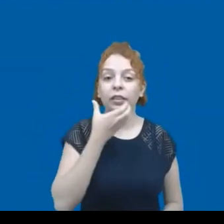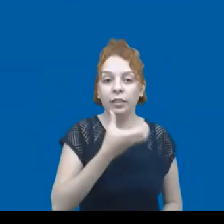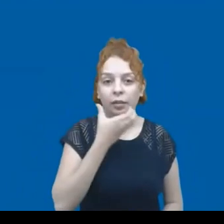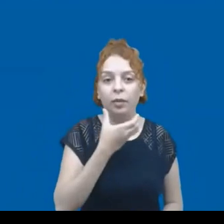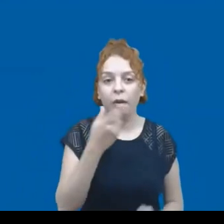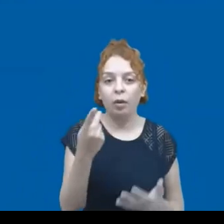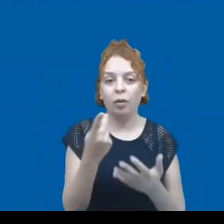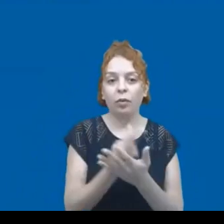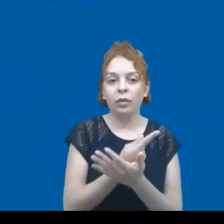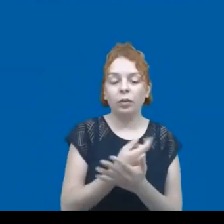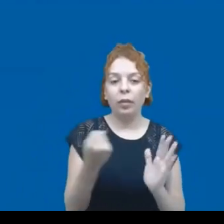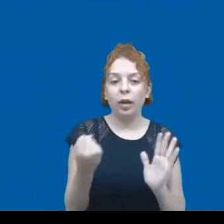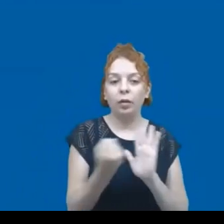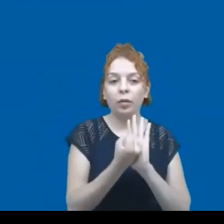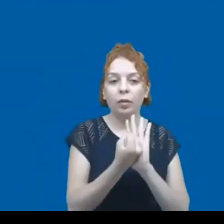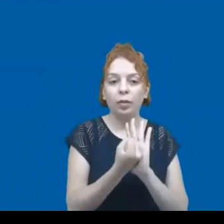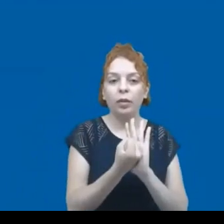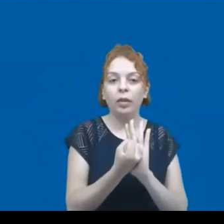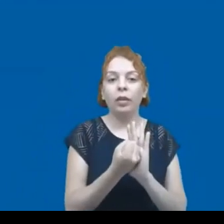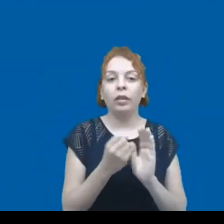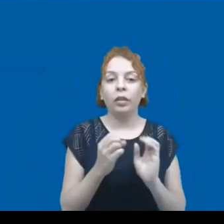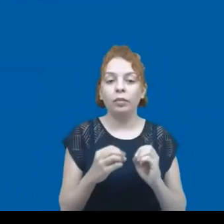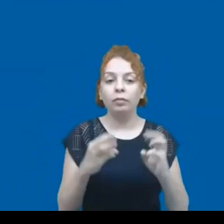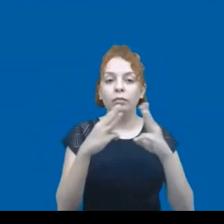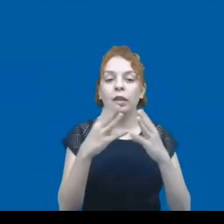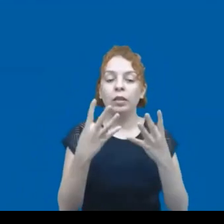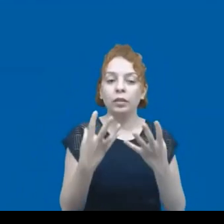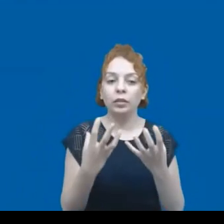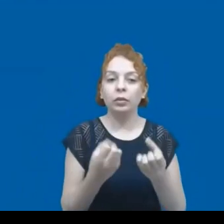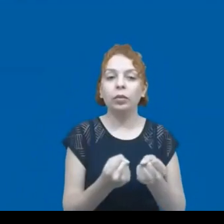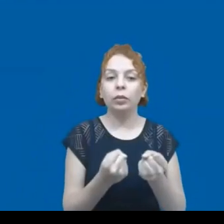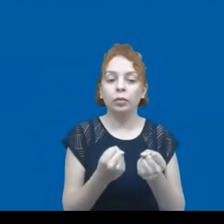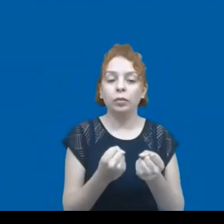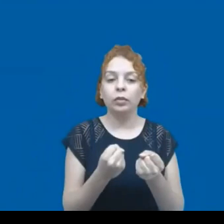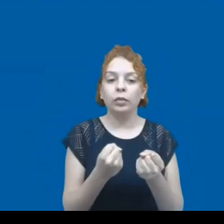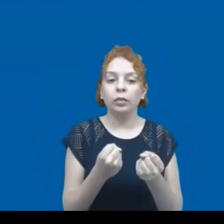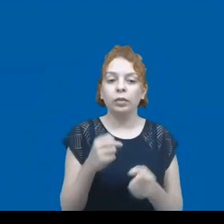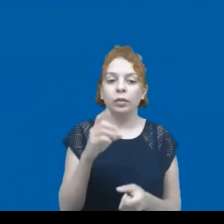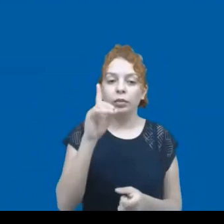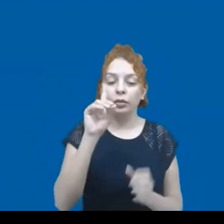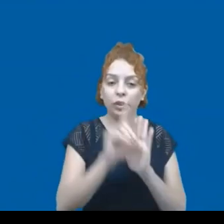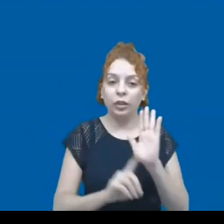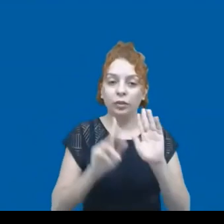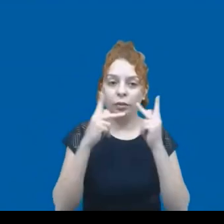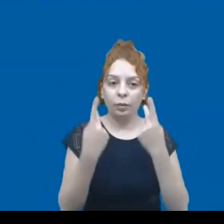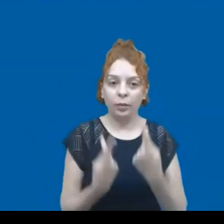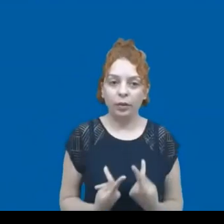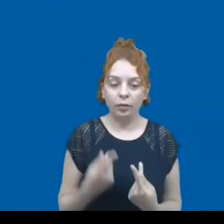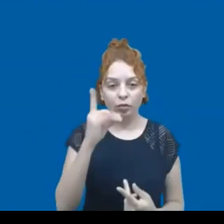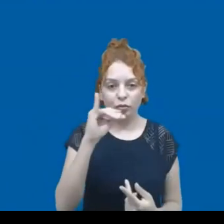que a Assembleia Geral das Nações Unidas oficializou a Declaração Universal dos Direitos Humanos.